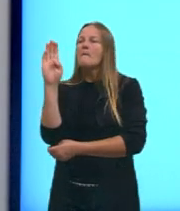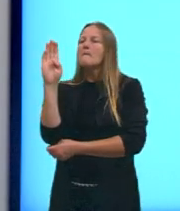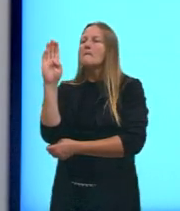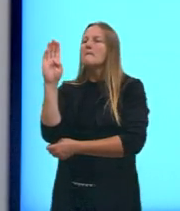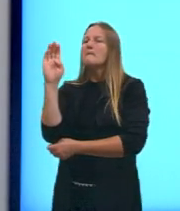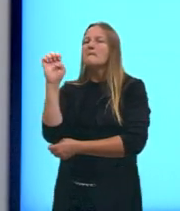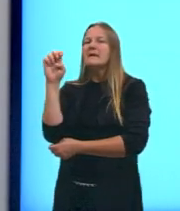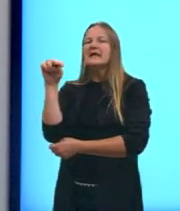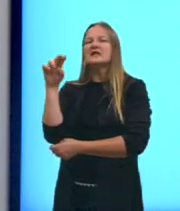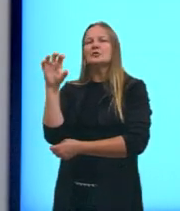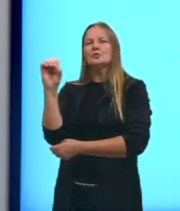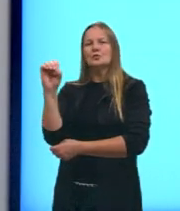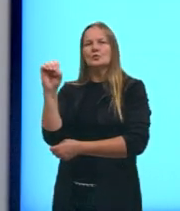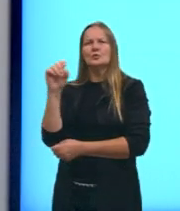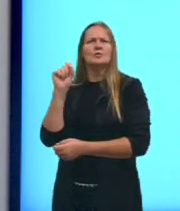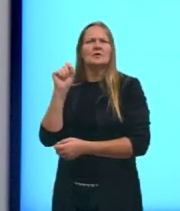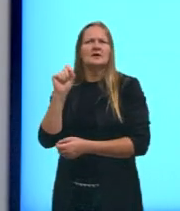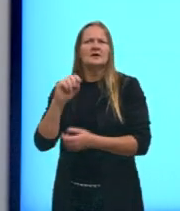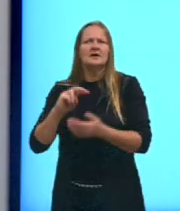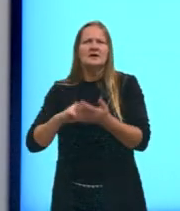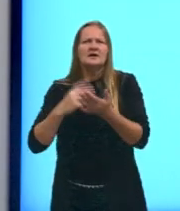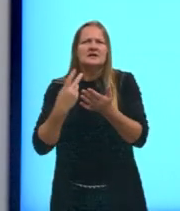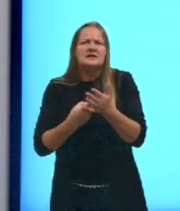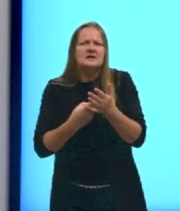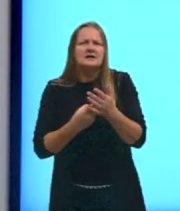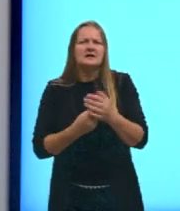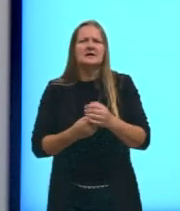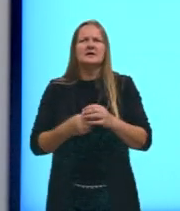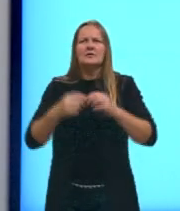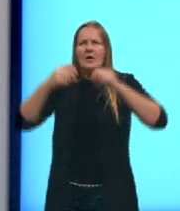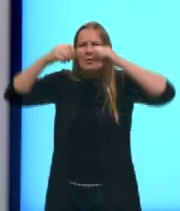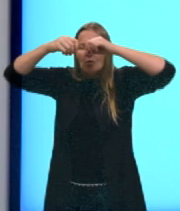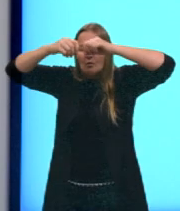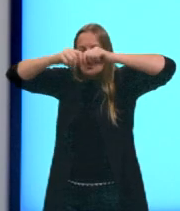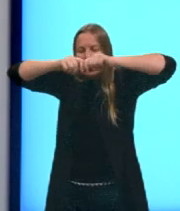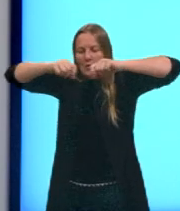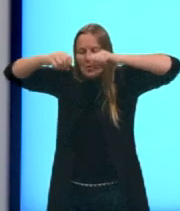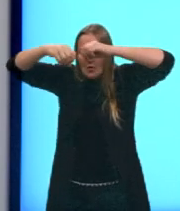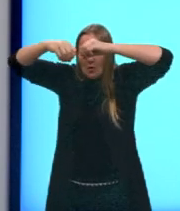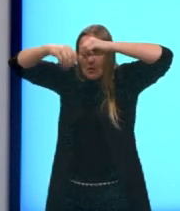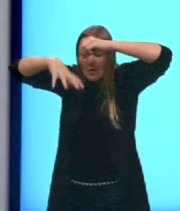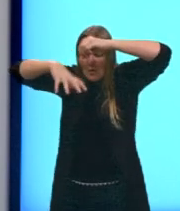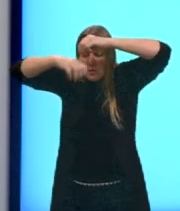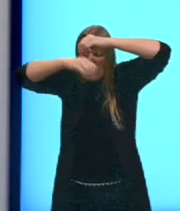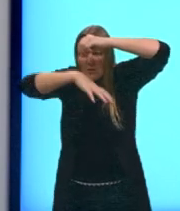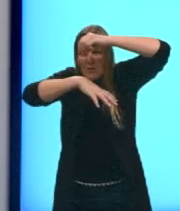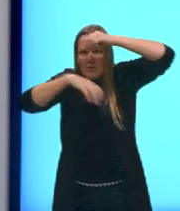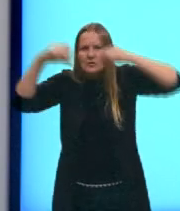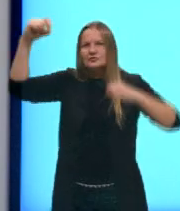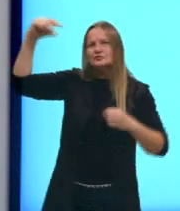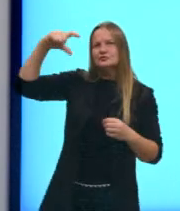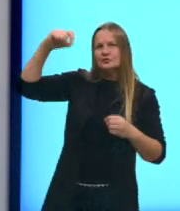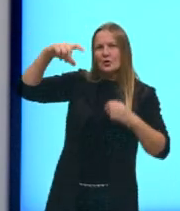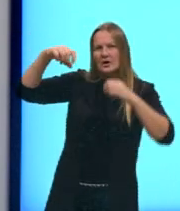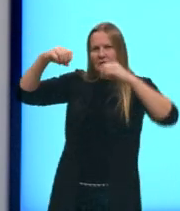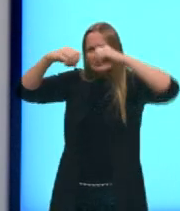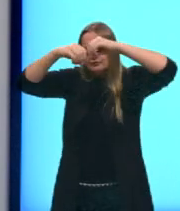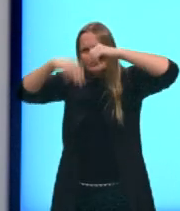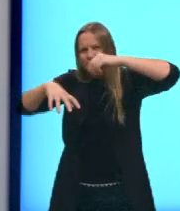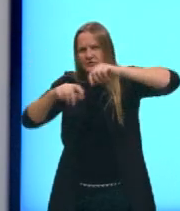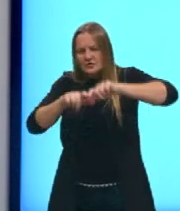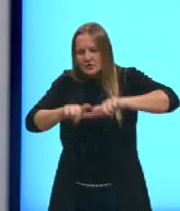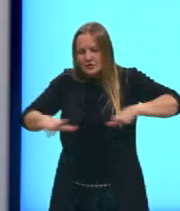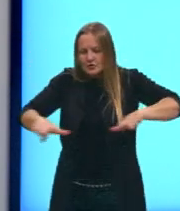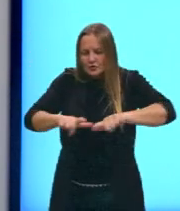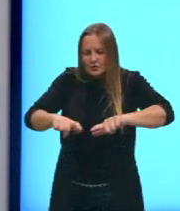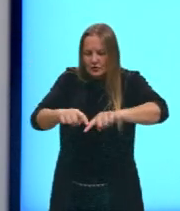de uma superfície desse raio solar, tá, principalmente desse raio solar. Cada superfície vai ter um